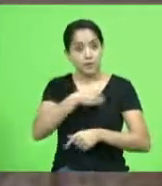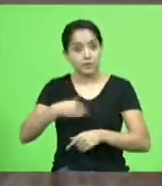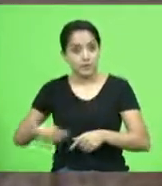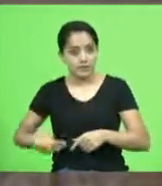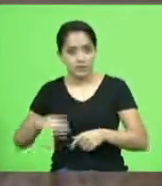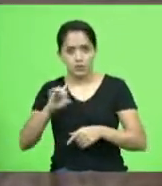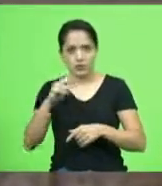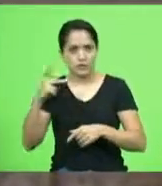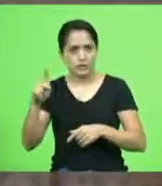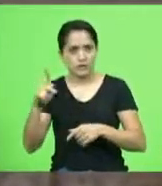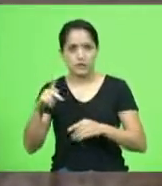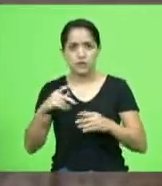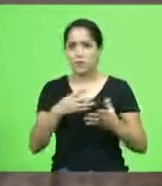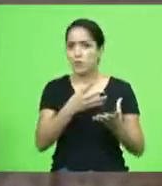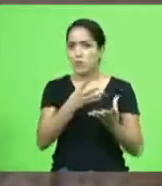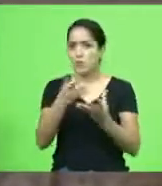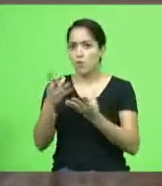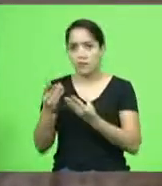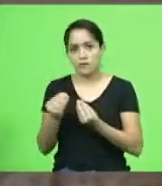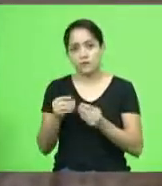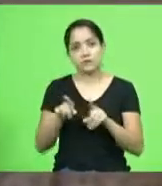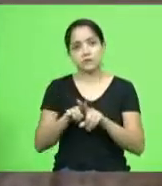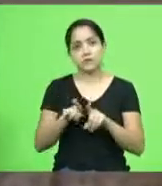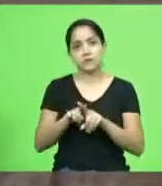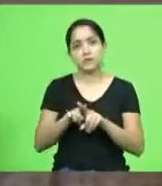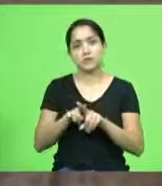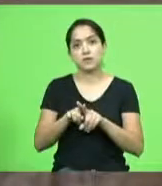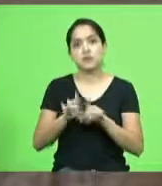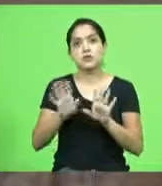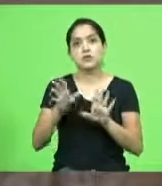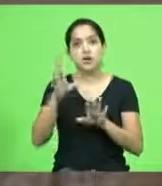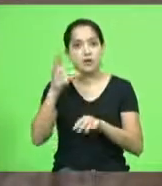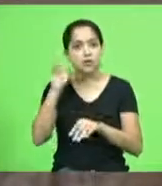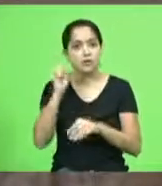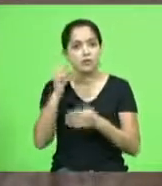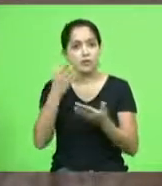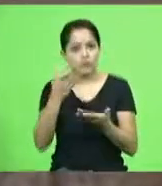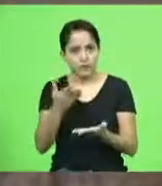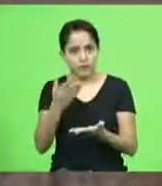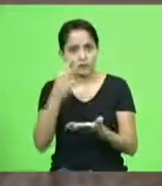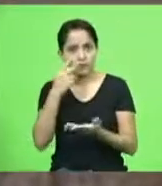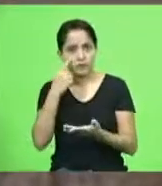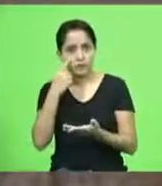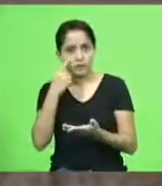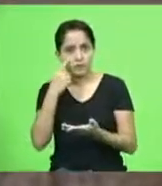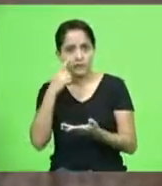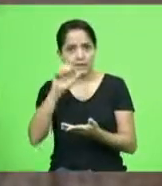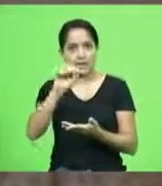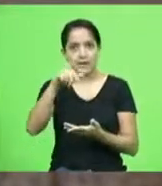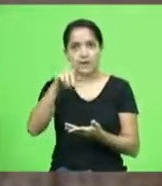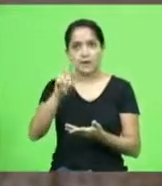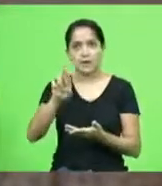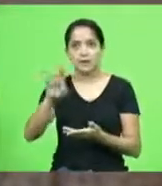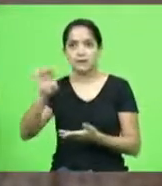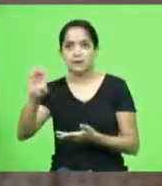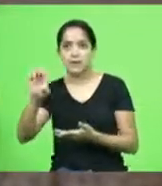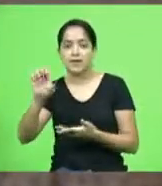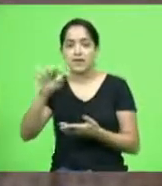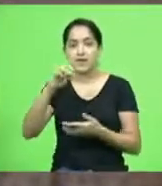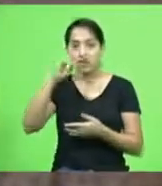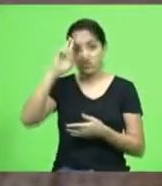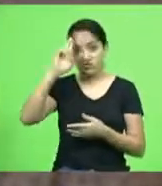como de outros por exemplo vocês já ouviram falar no André do Rap um dos chefes do PCC